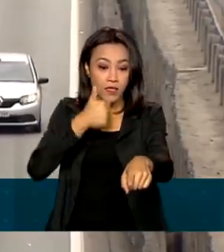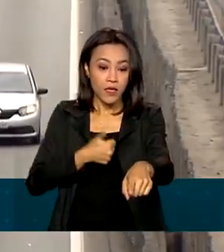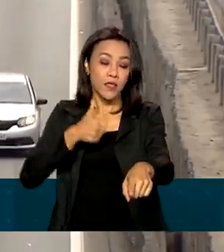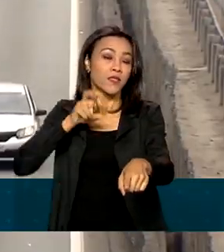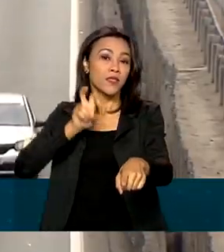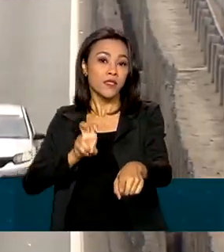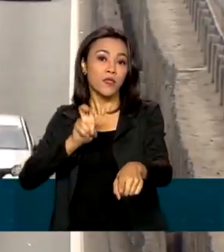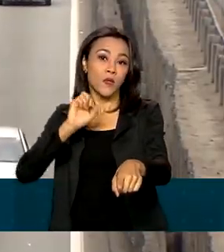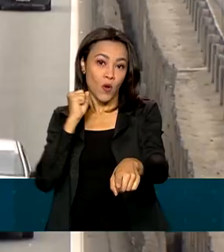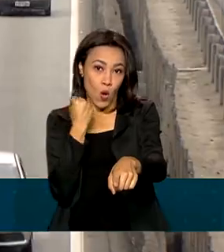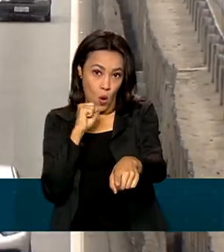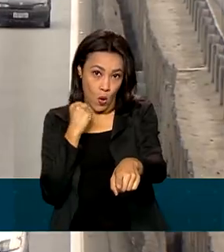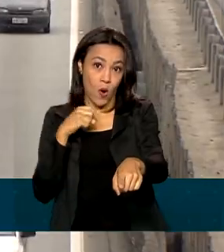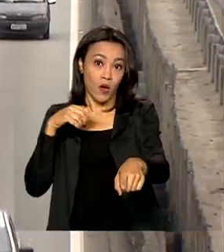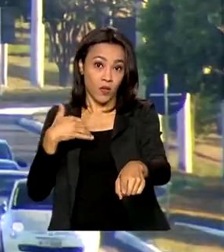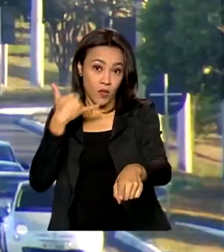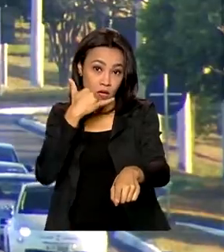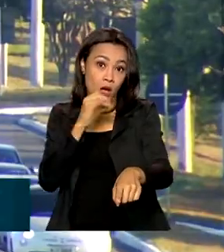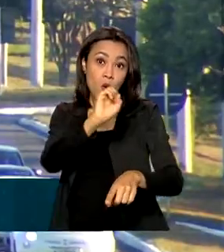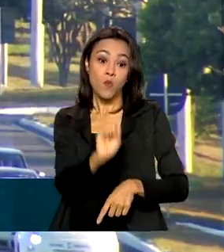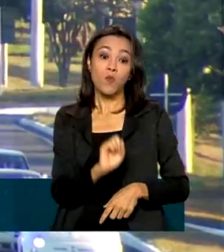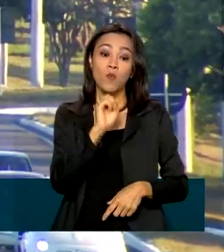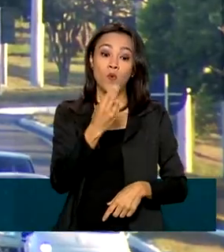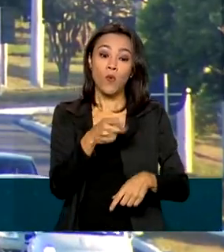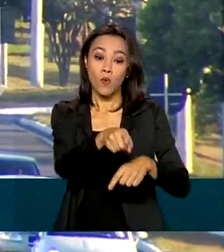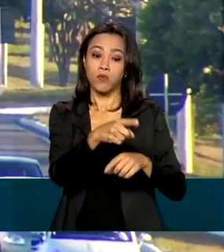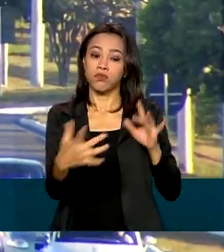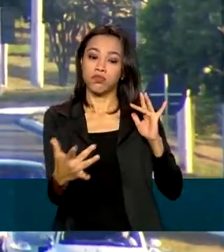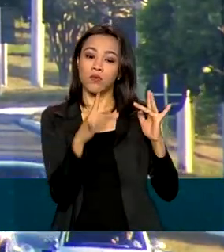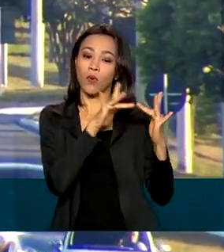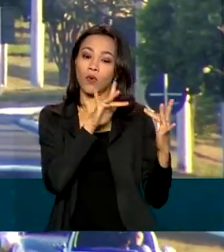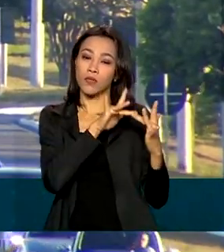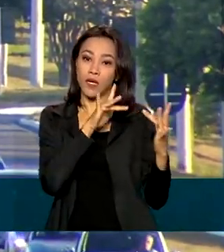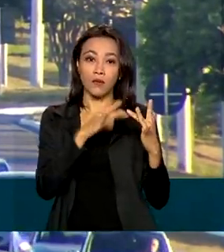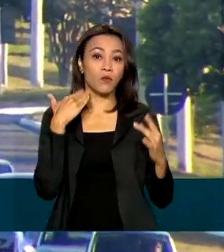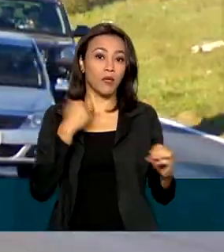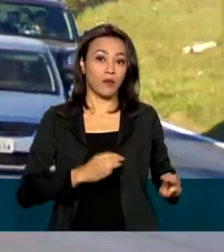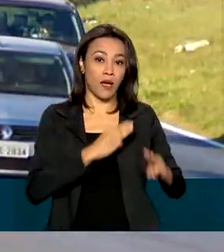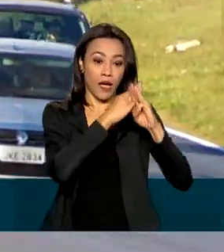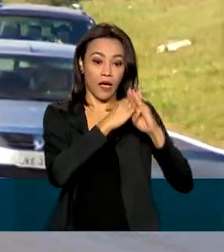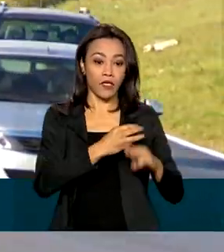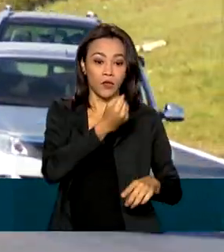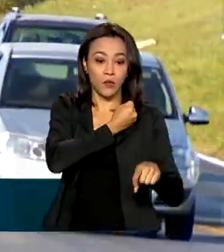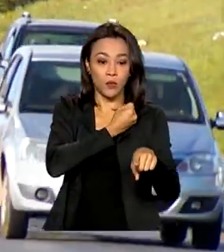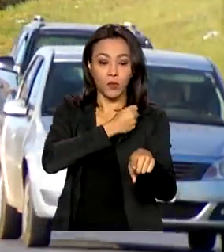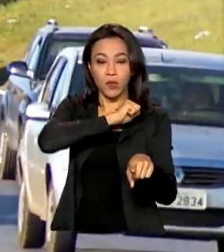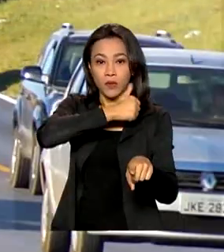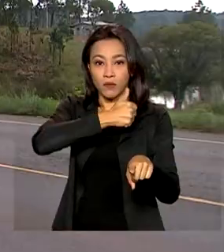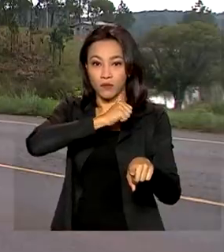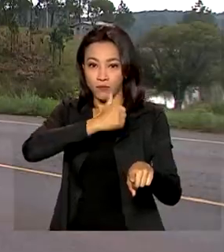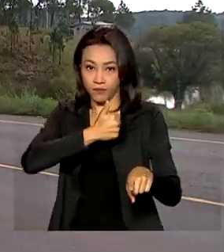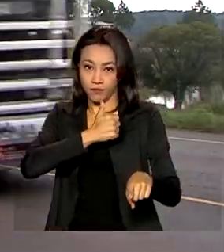no número 158 ou consultar o atendimento Caixa ou Cidadão pelo número 111.